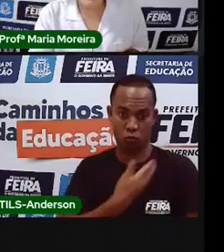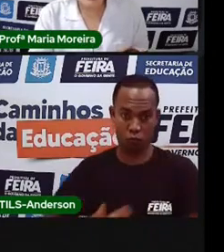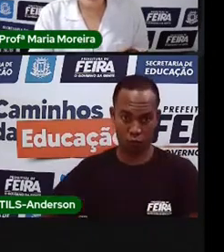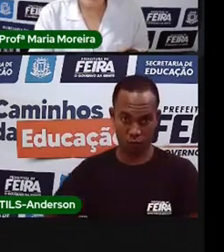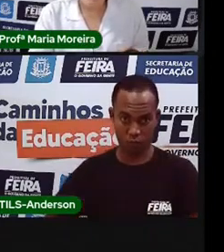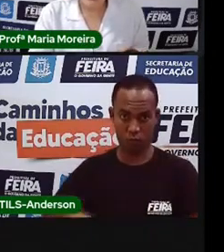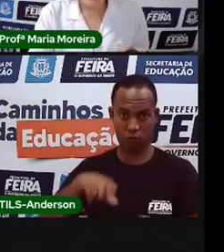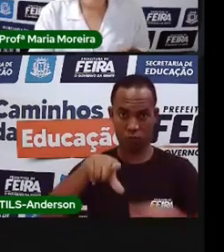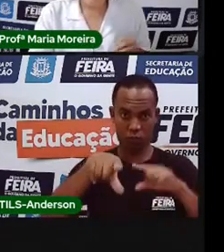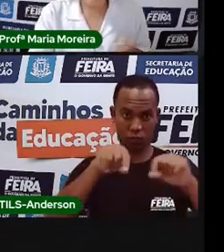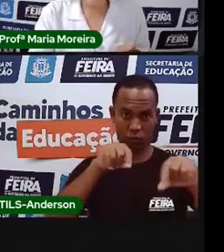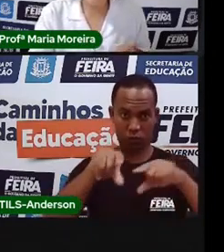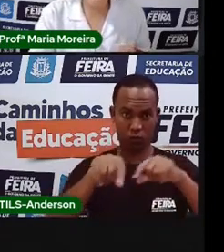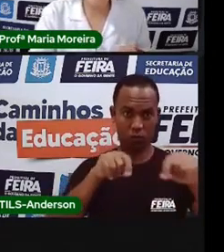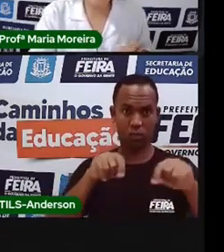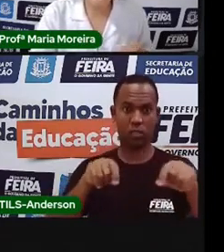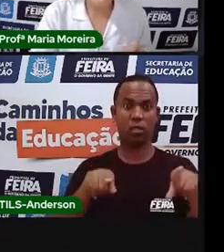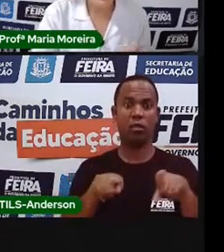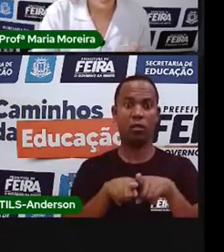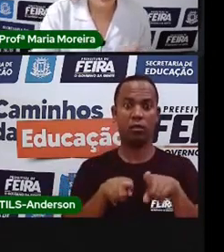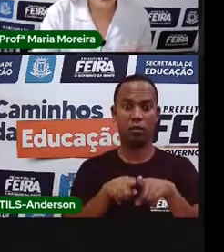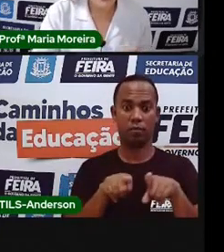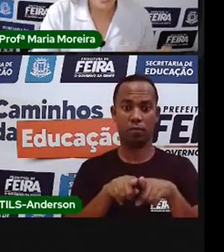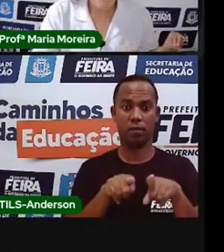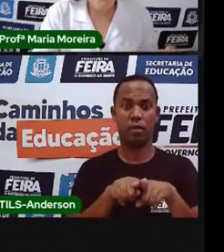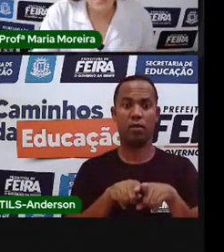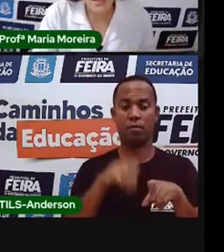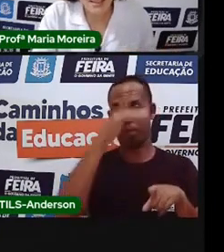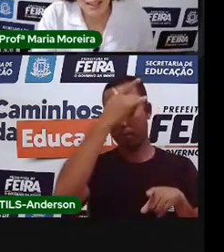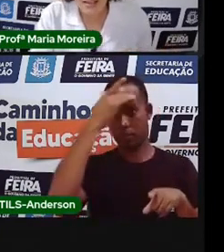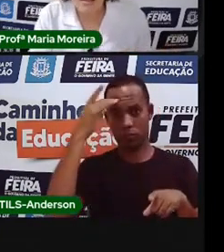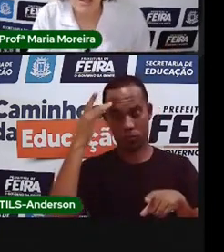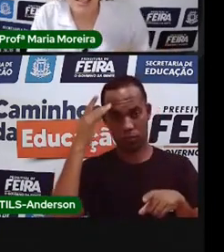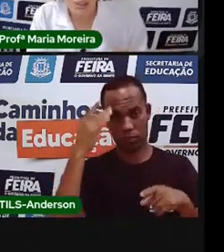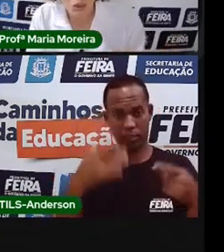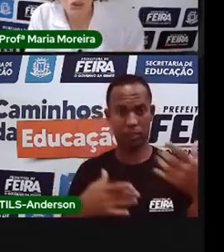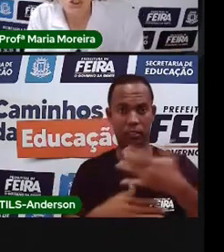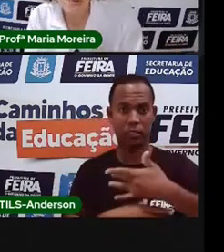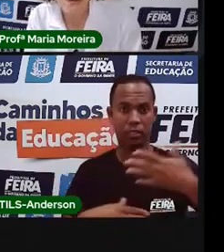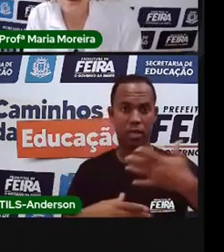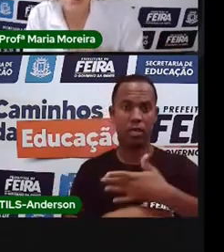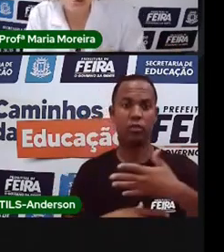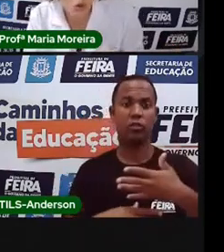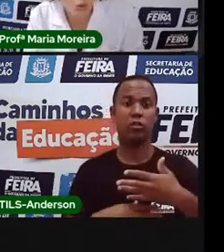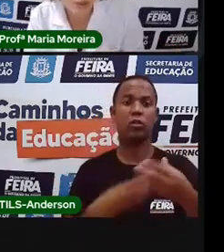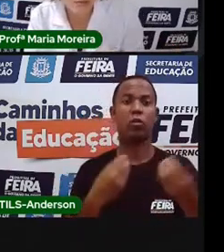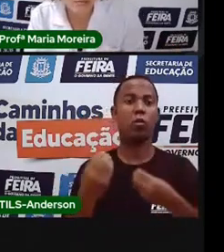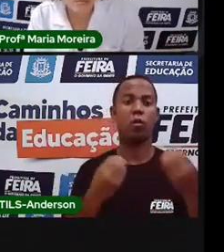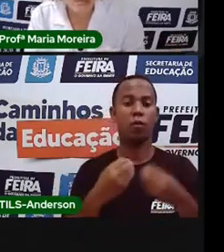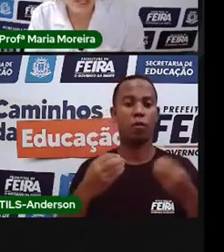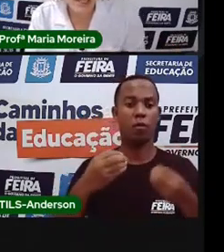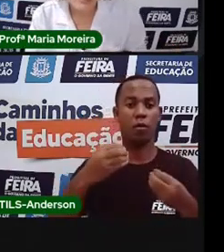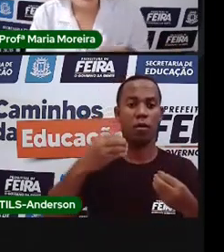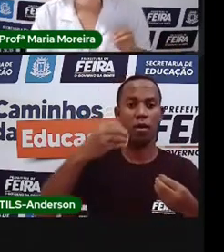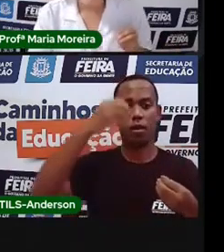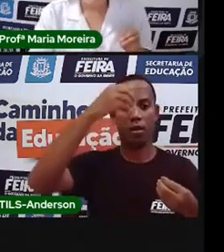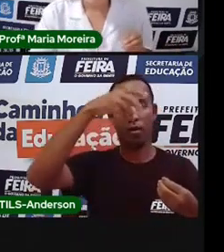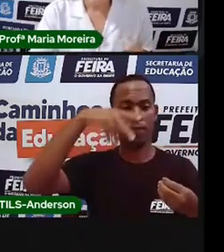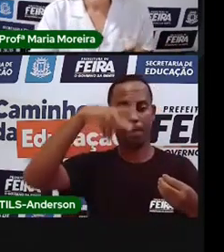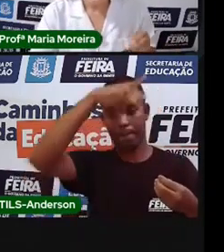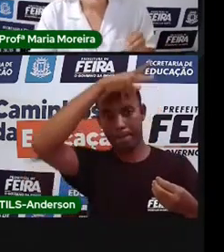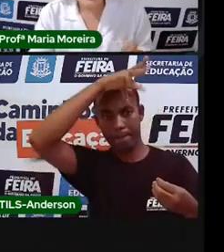organização e funcionamento da cidade dependem das ações que o prefeito toma, né?